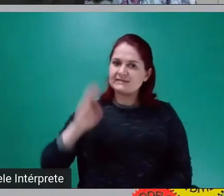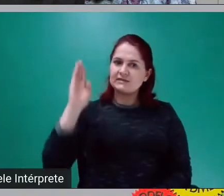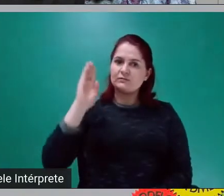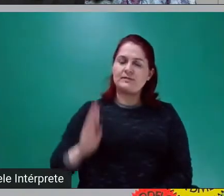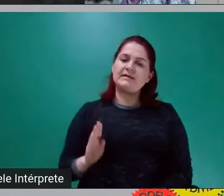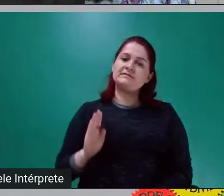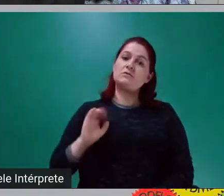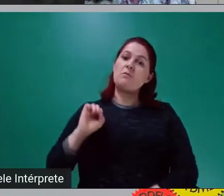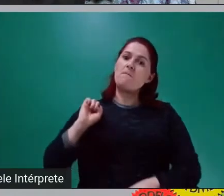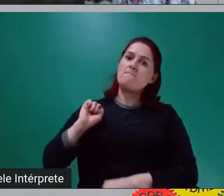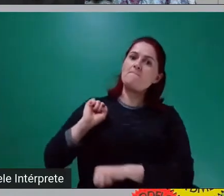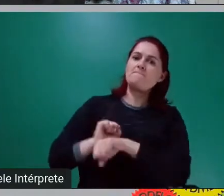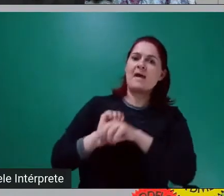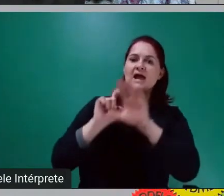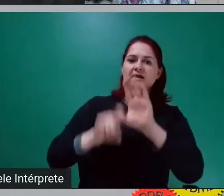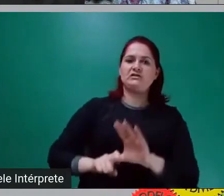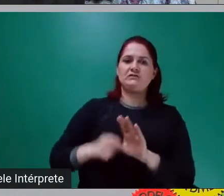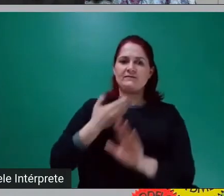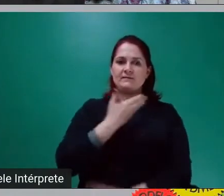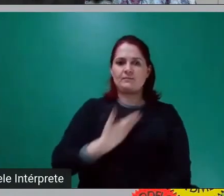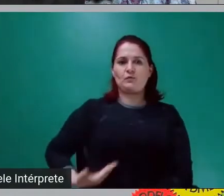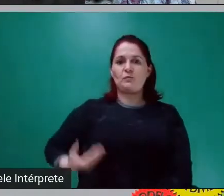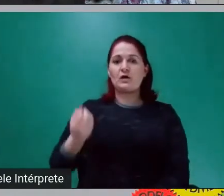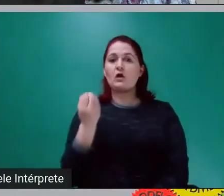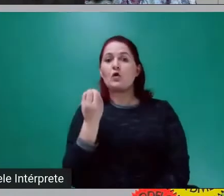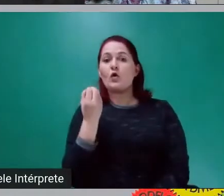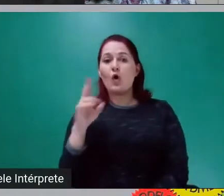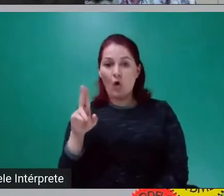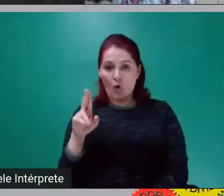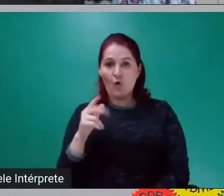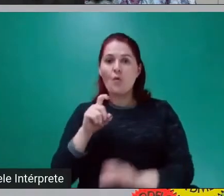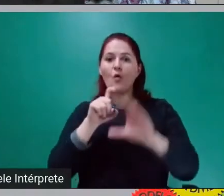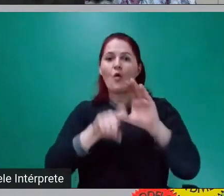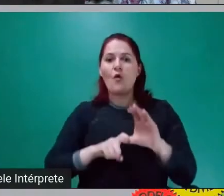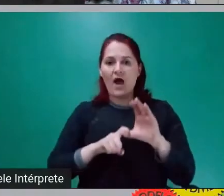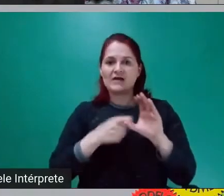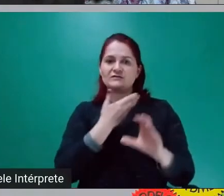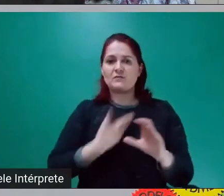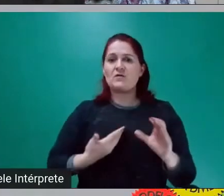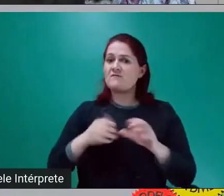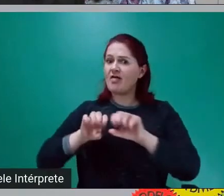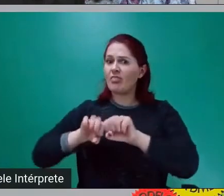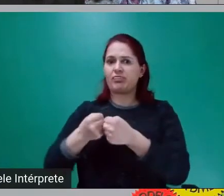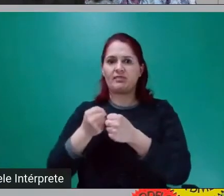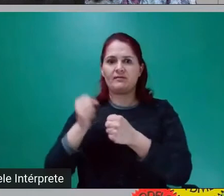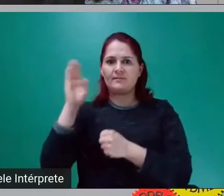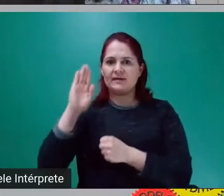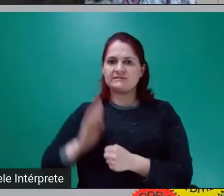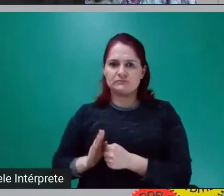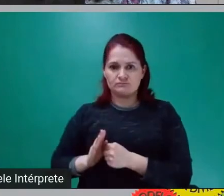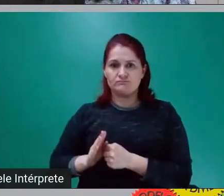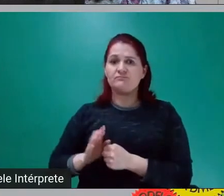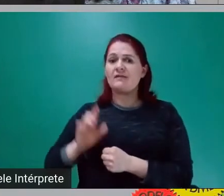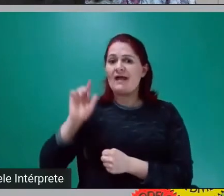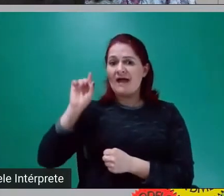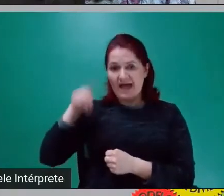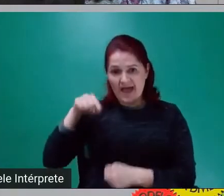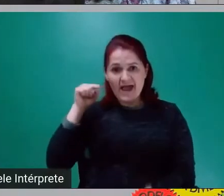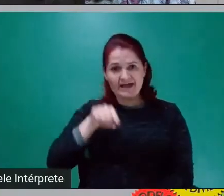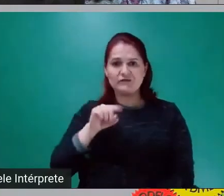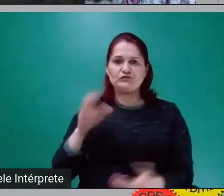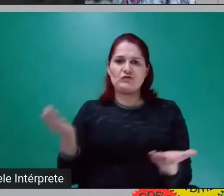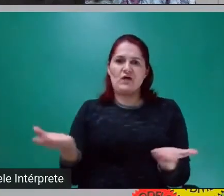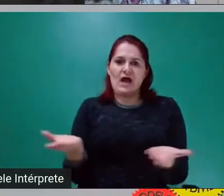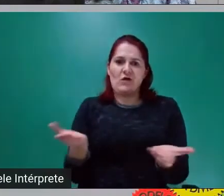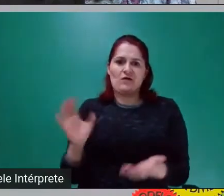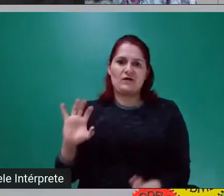sistema da dívida pública acaba com o Brasil, que é o que está acontecendo. Nós estamos assistindo